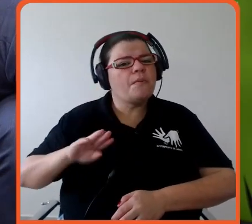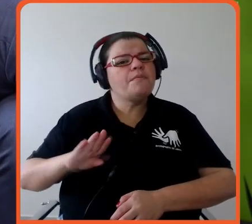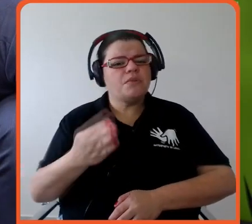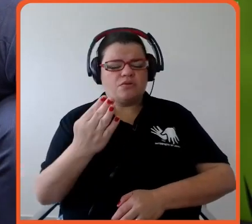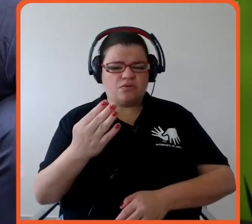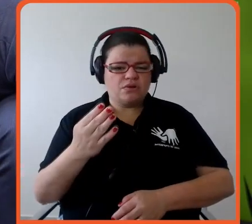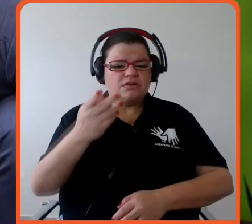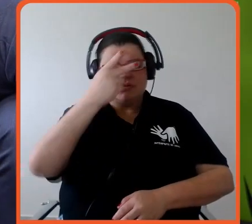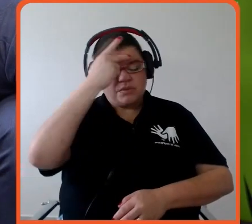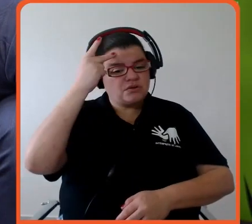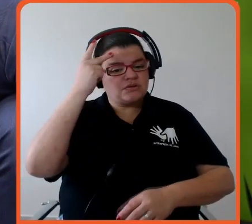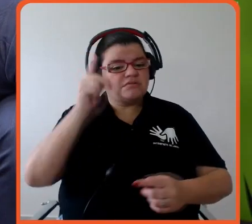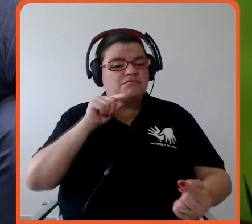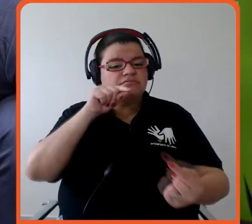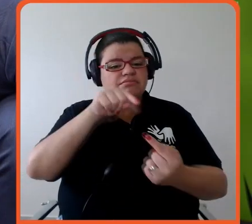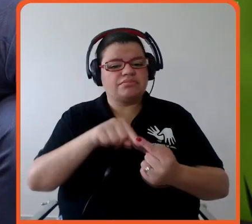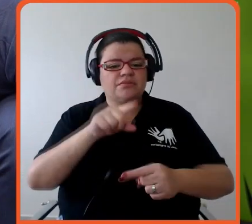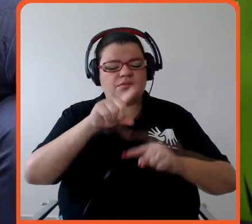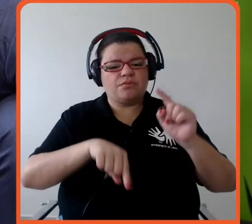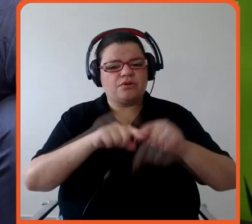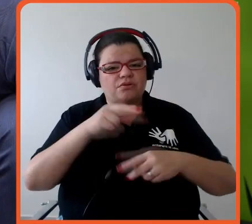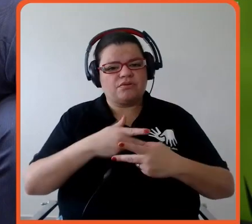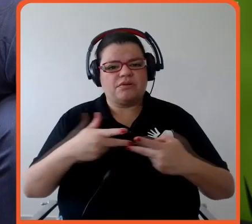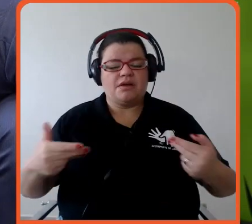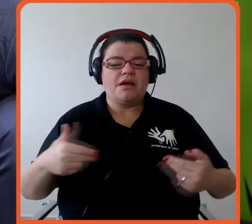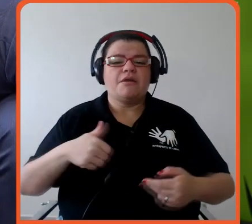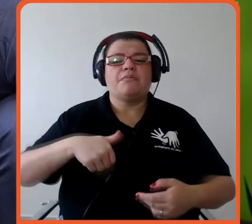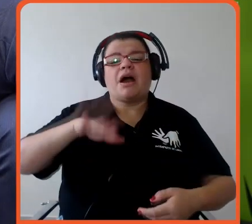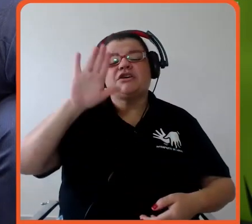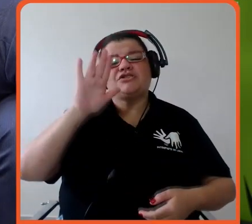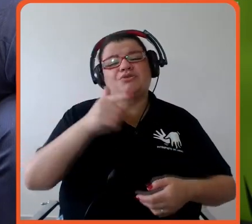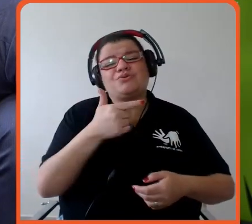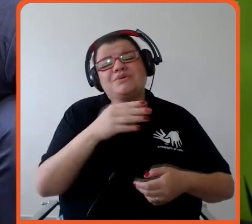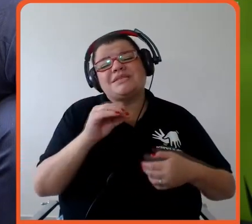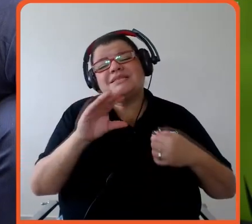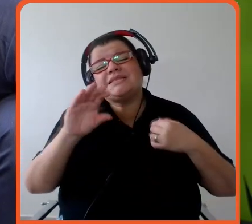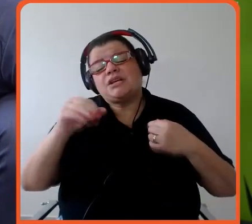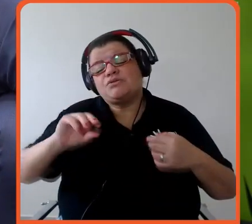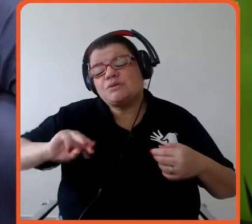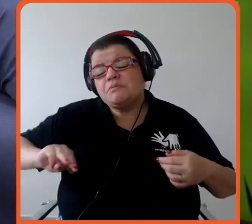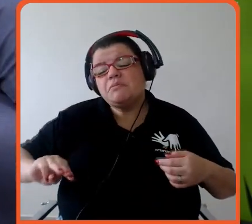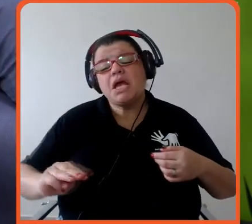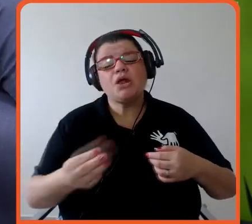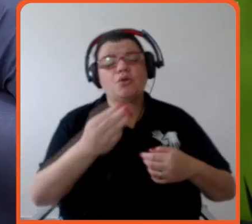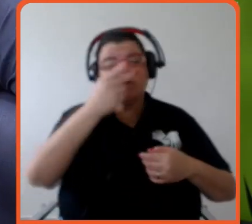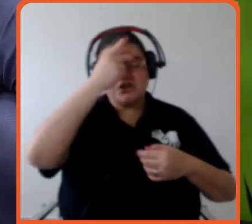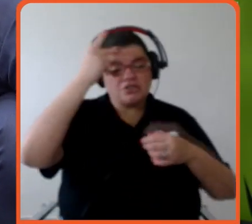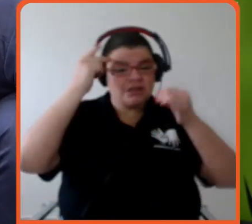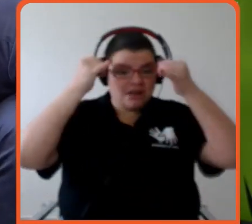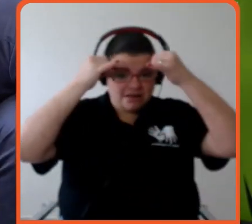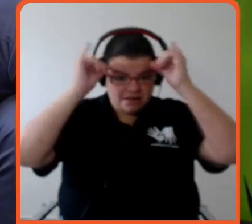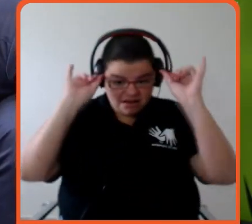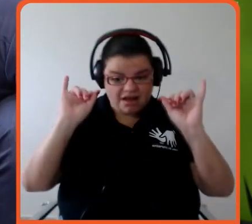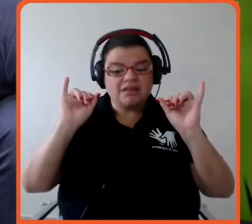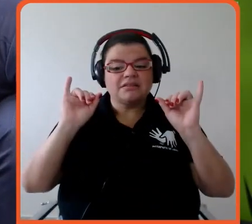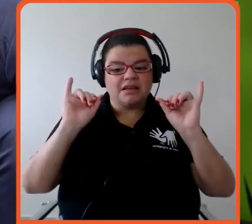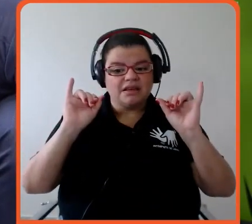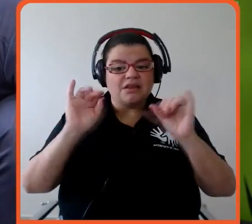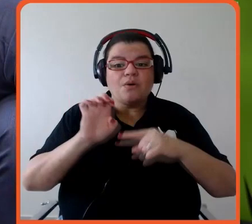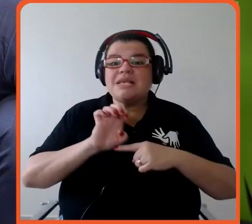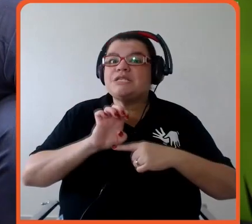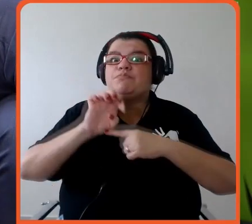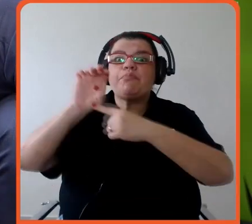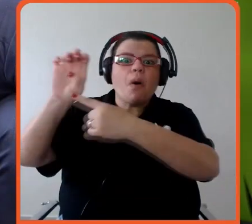falando de quase 200 milhões de cabeças de gado. A está falando de um segmento que exporta muito fortemente, né? Então,